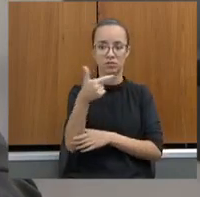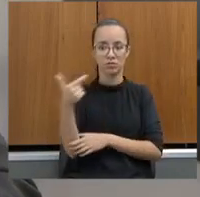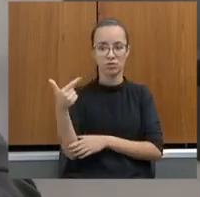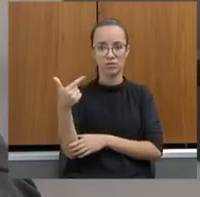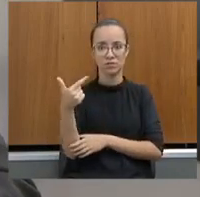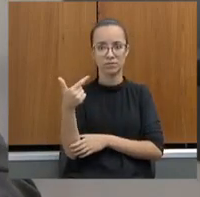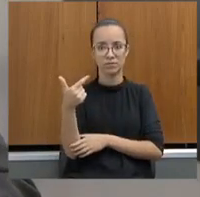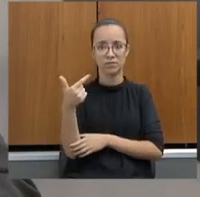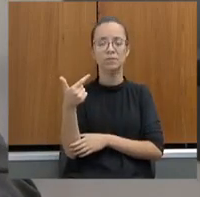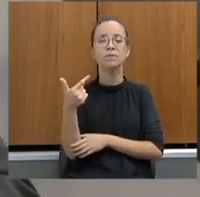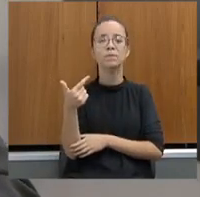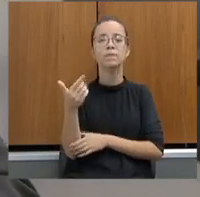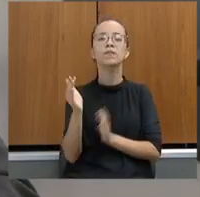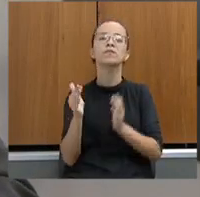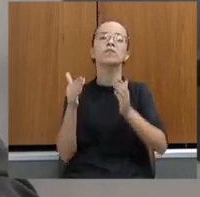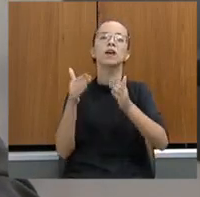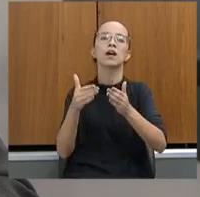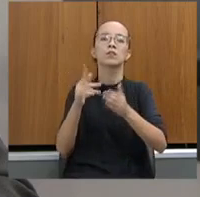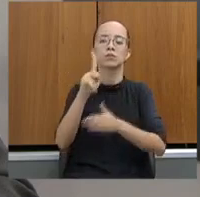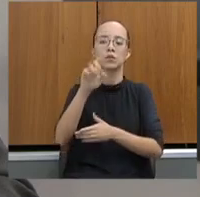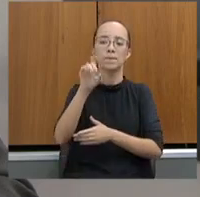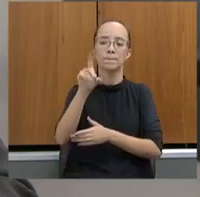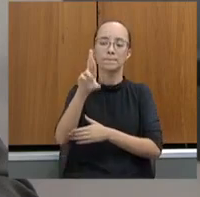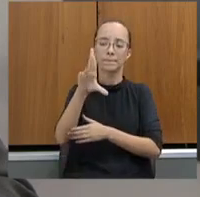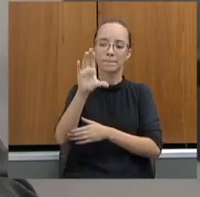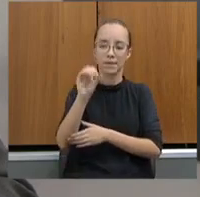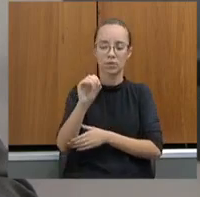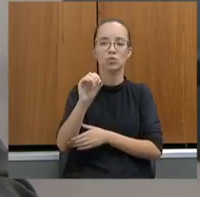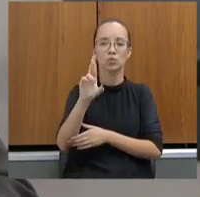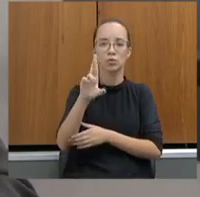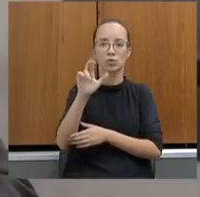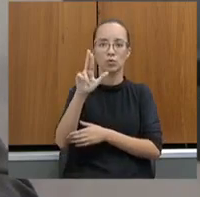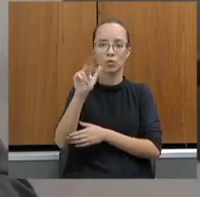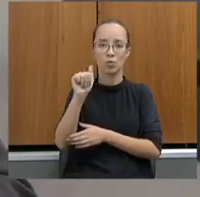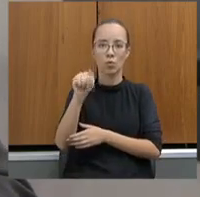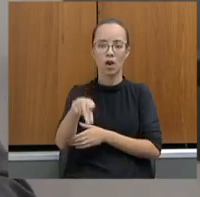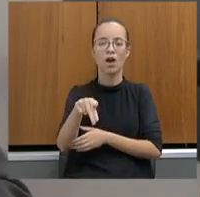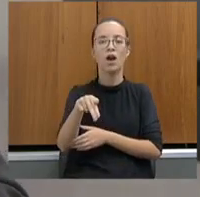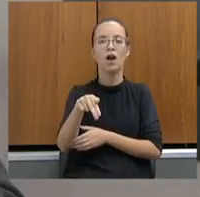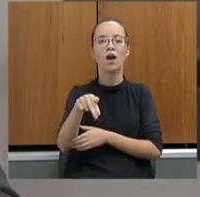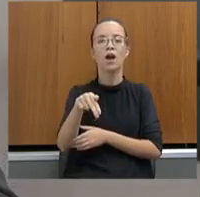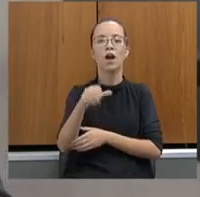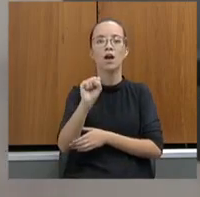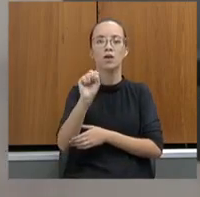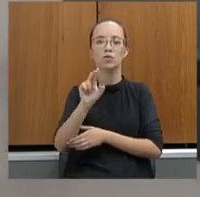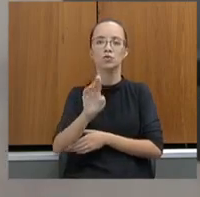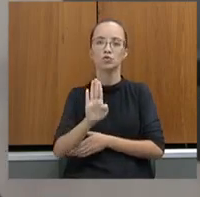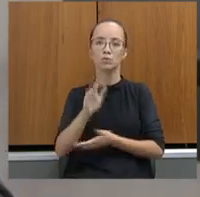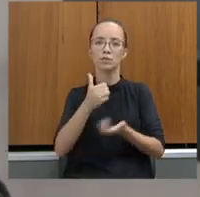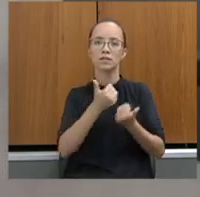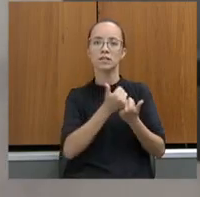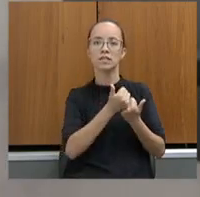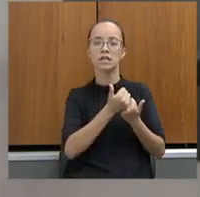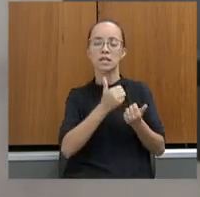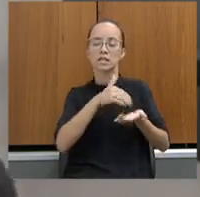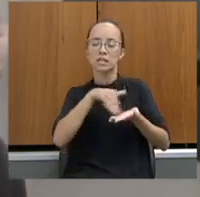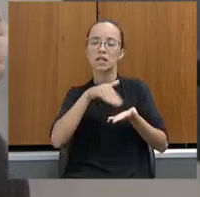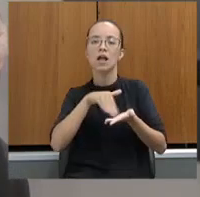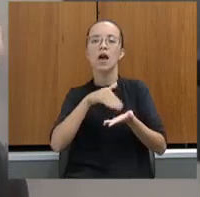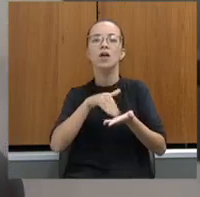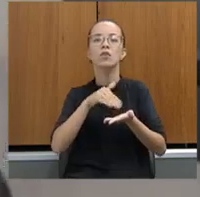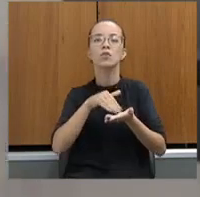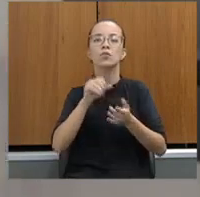ao senhor Pedro Juan Locardi, subsecretário de atendimento sócio-educativo. A letra está muito pequena,